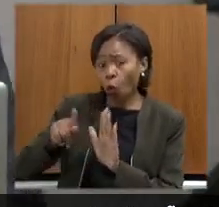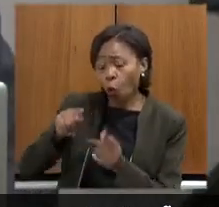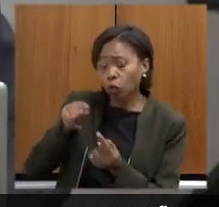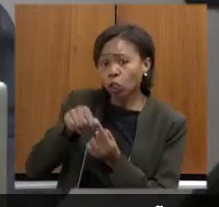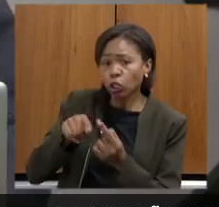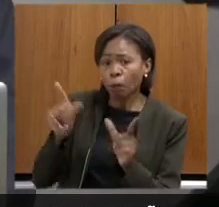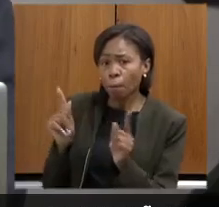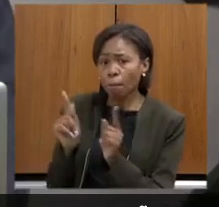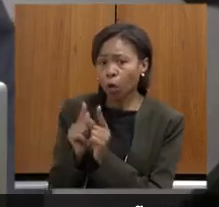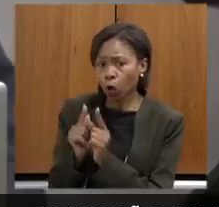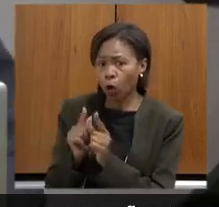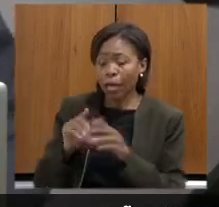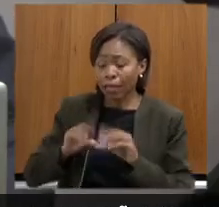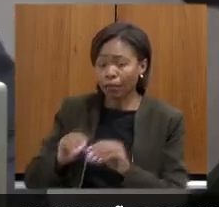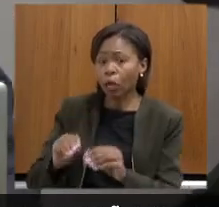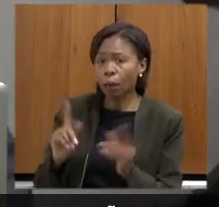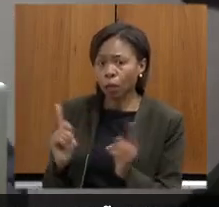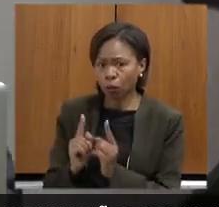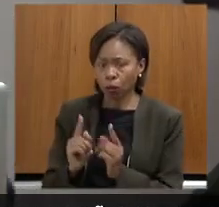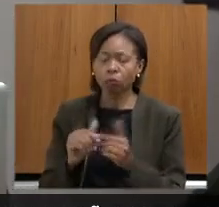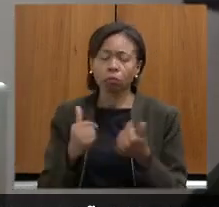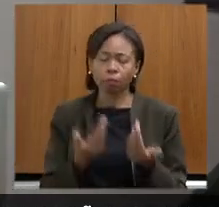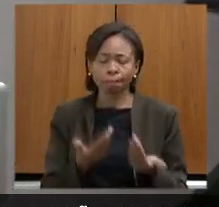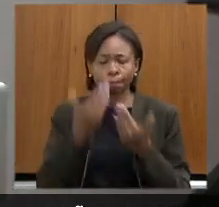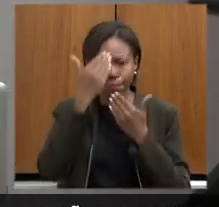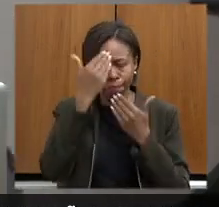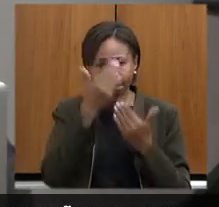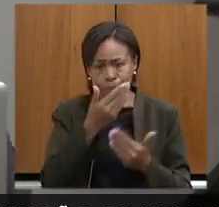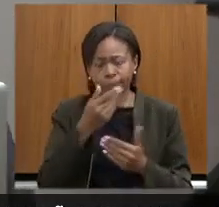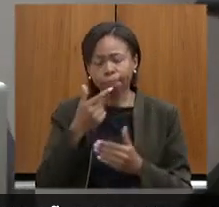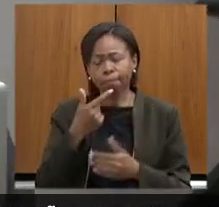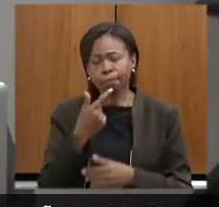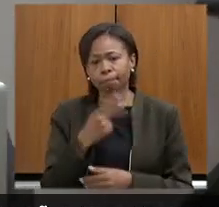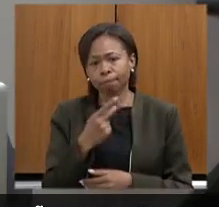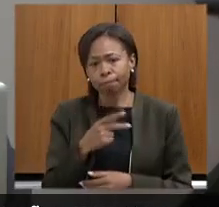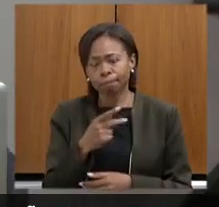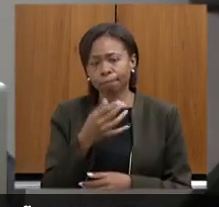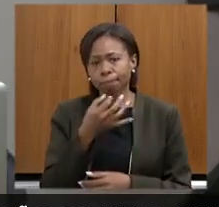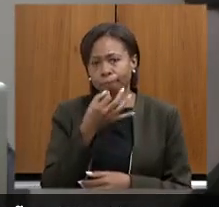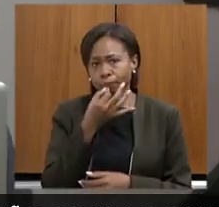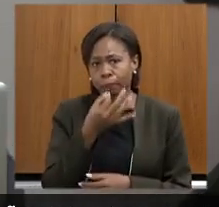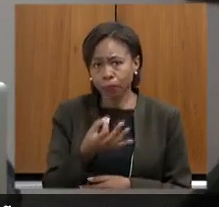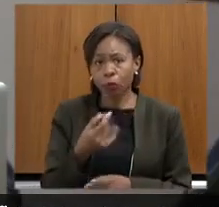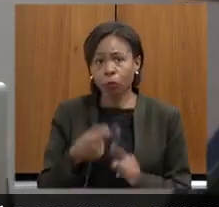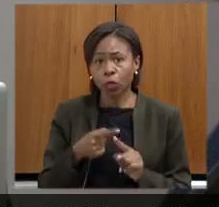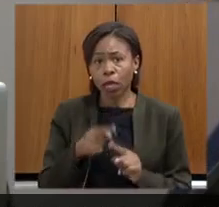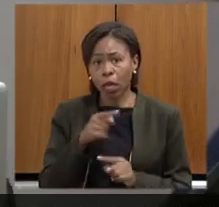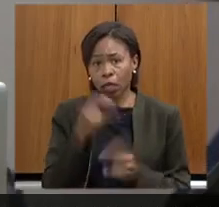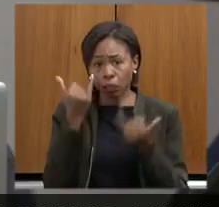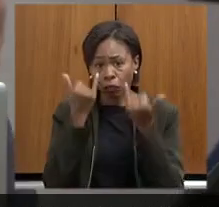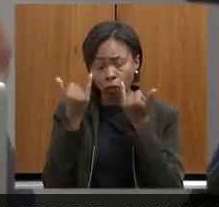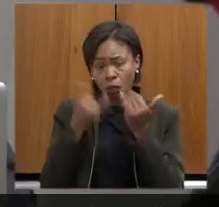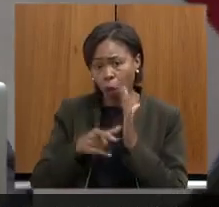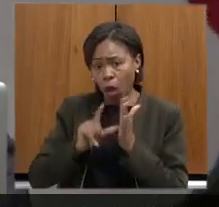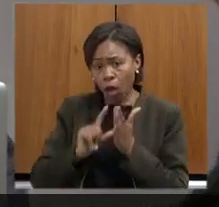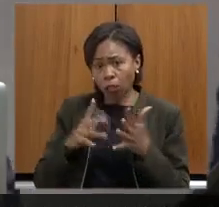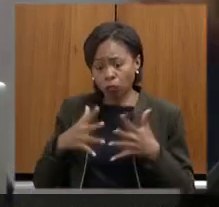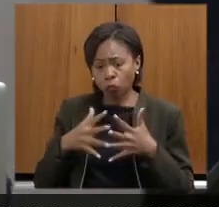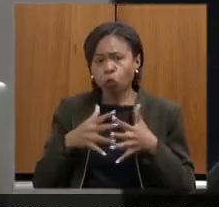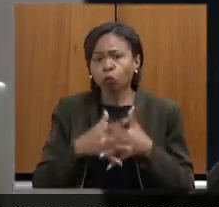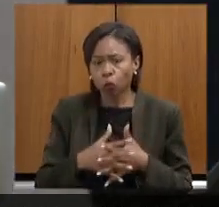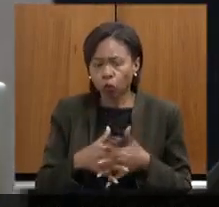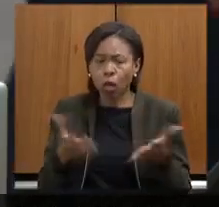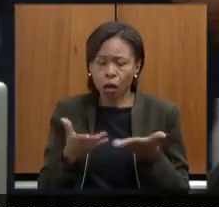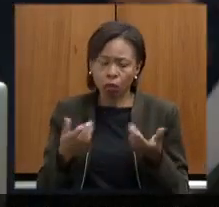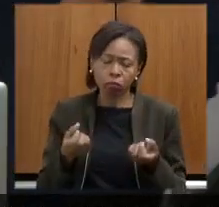obrigado muito obrigado pelas colocações porque para mim também essa essa informação não estava muito bem clara e é bom para